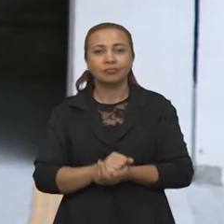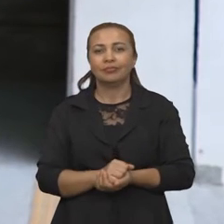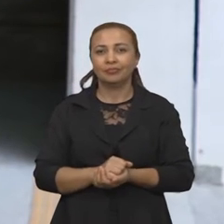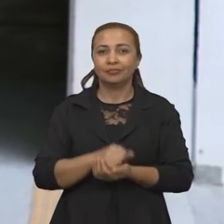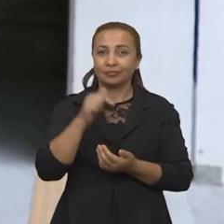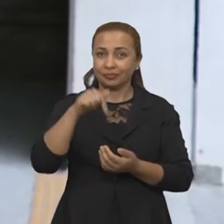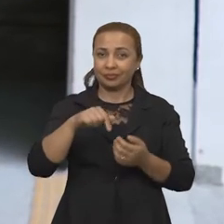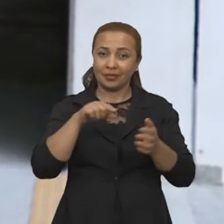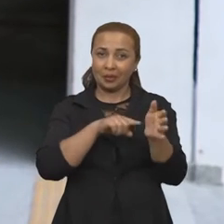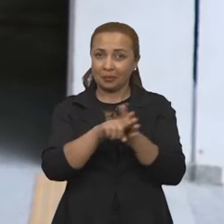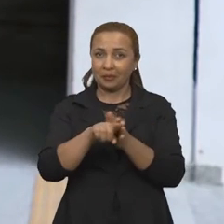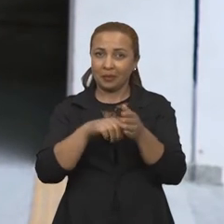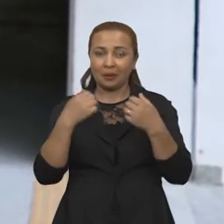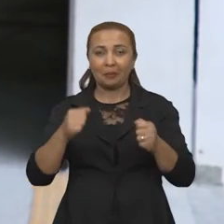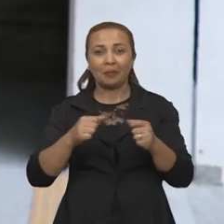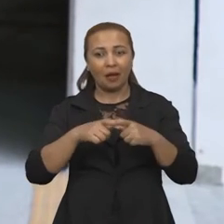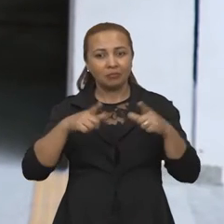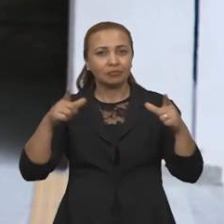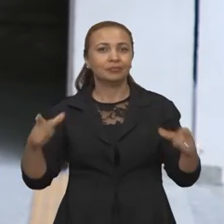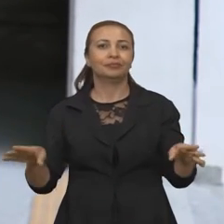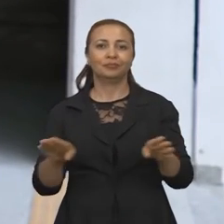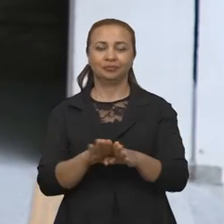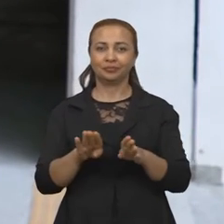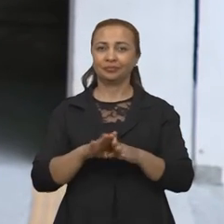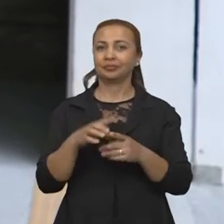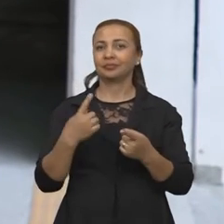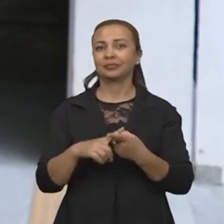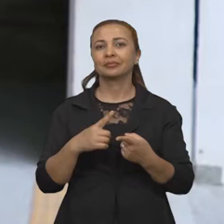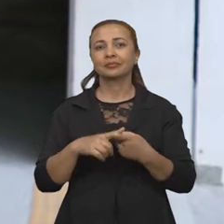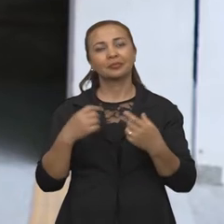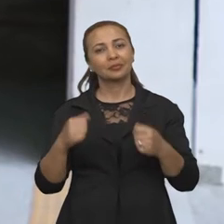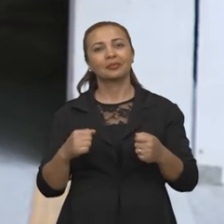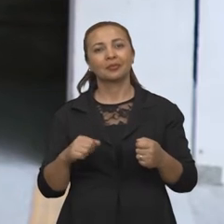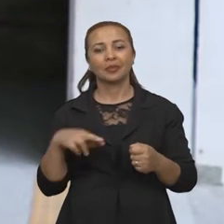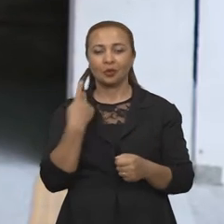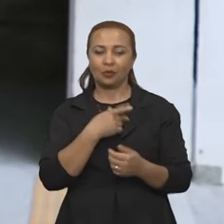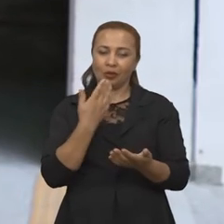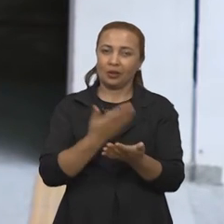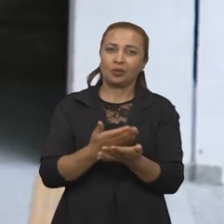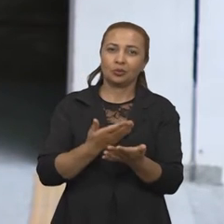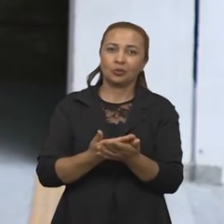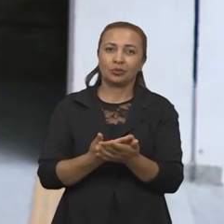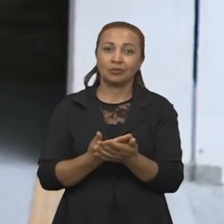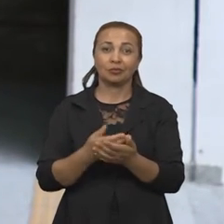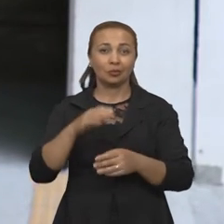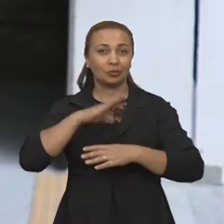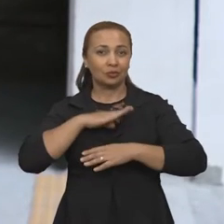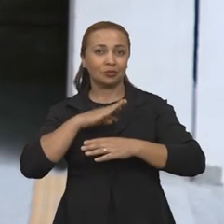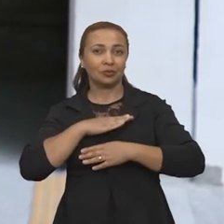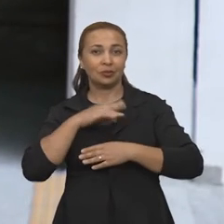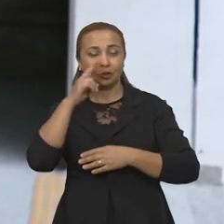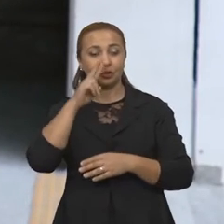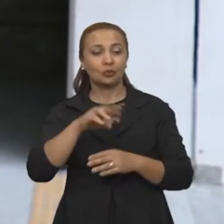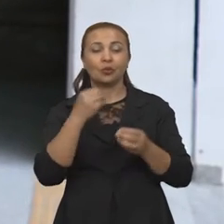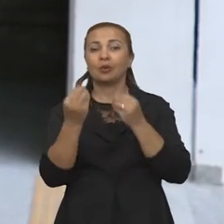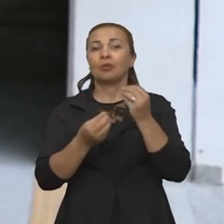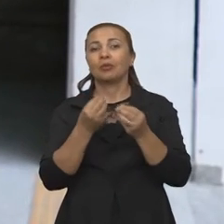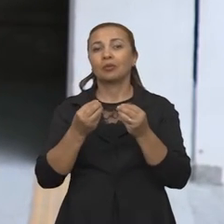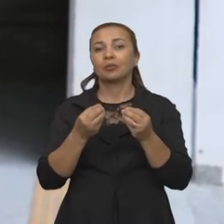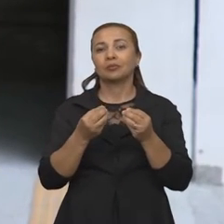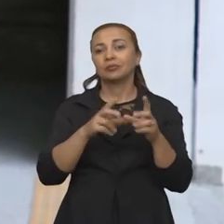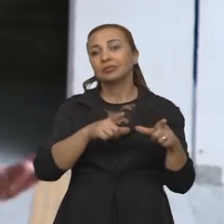Essa pesquisa pode ser ampliada também, porque pode ser... A gente já está estudando formas de ver como